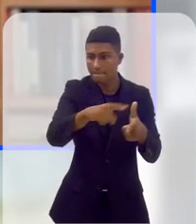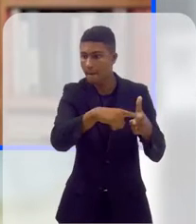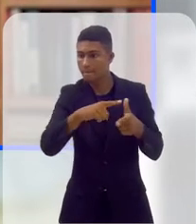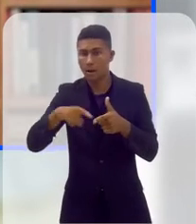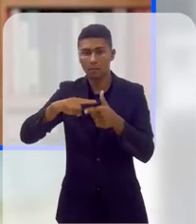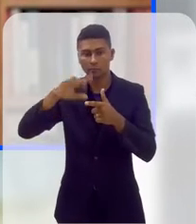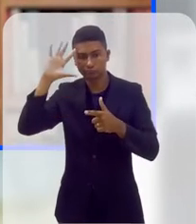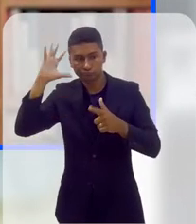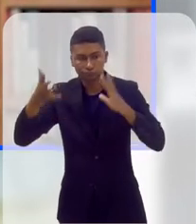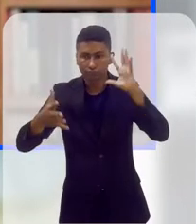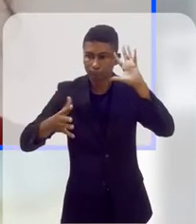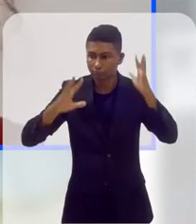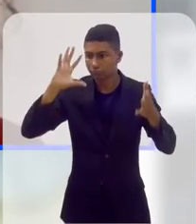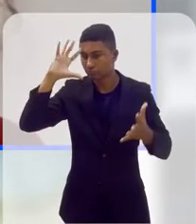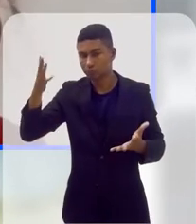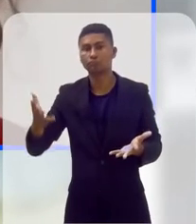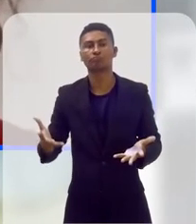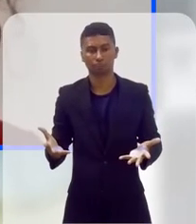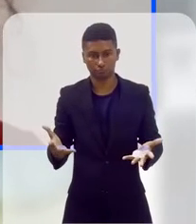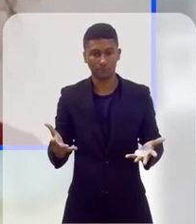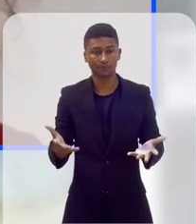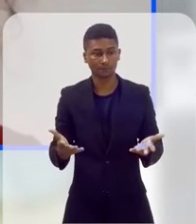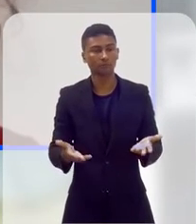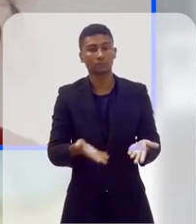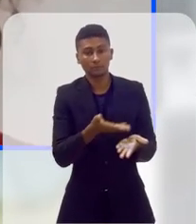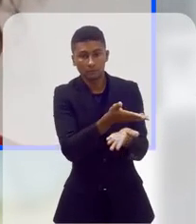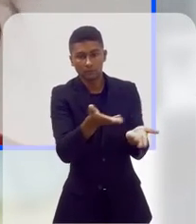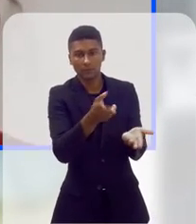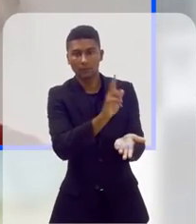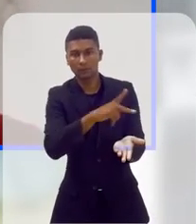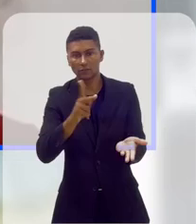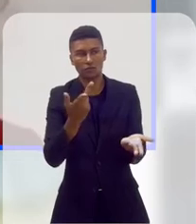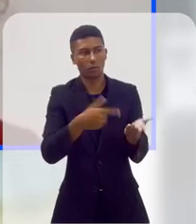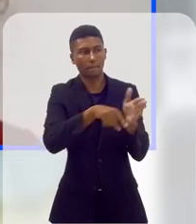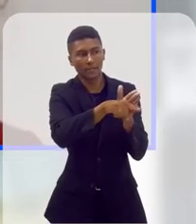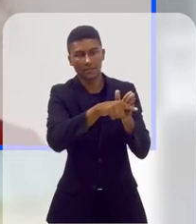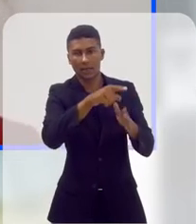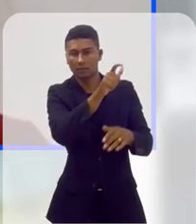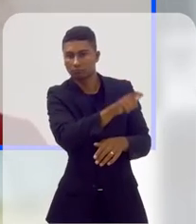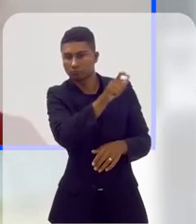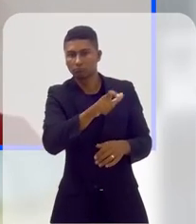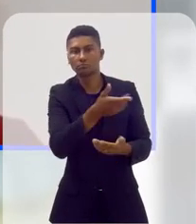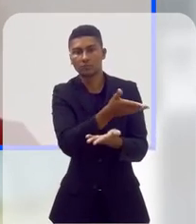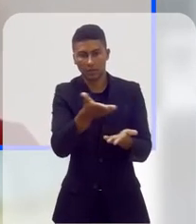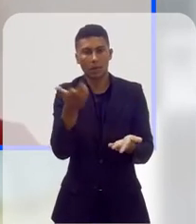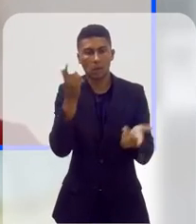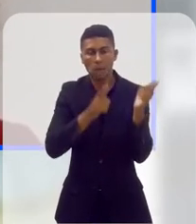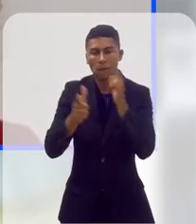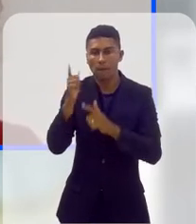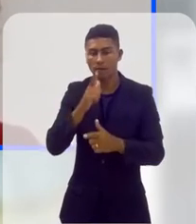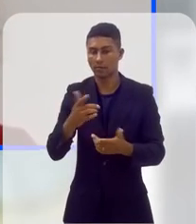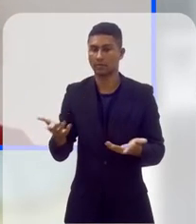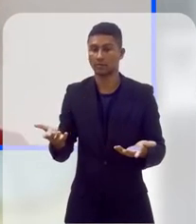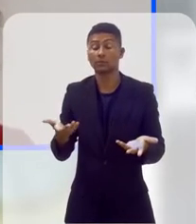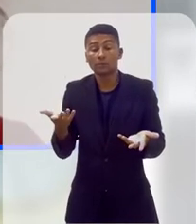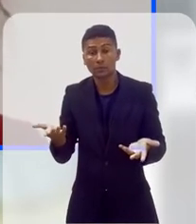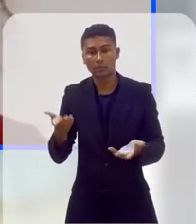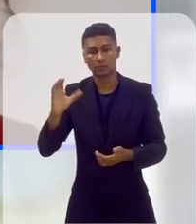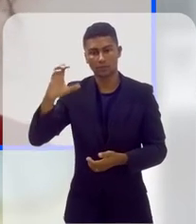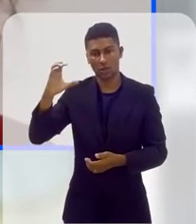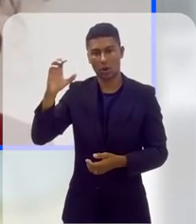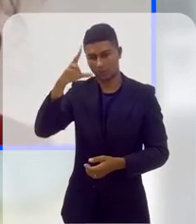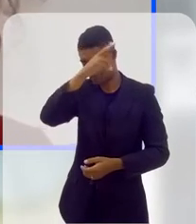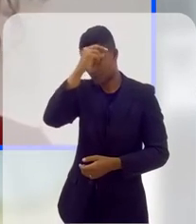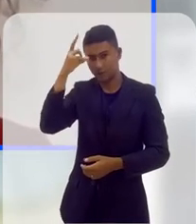melhor solucionados, que sejam encontrados melhores caminhos através da expertise desses professores e pesquisadores. Então, a Prefeitura de Niterói,